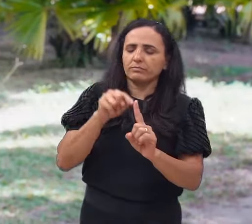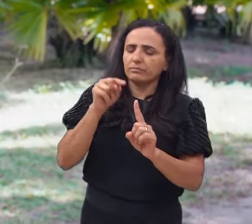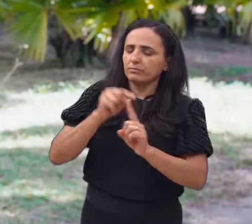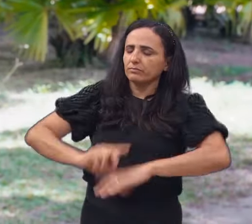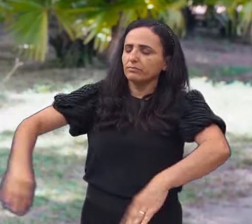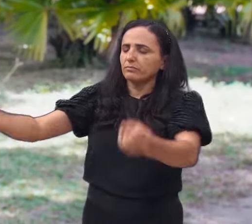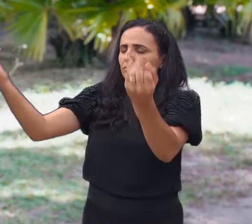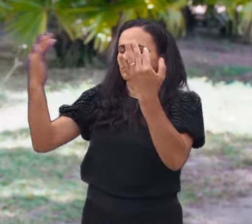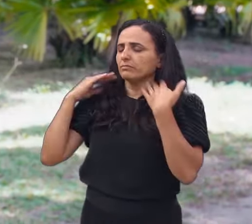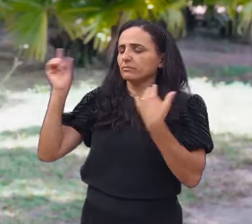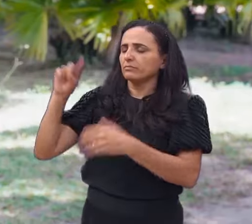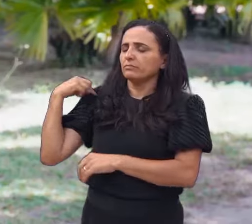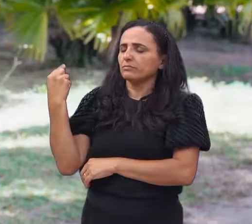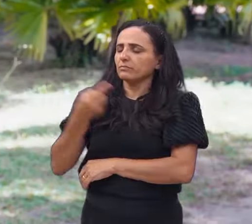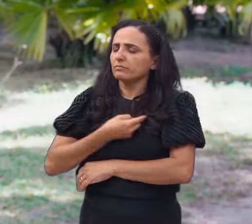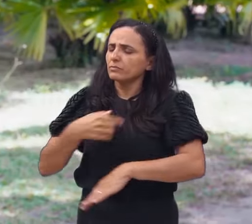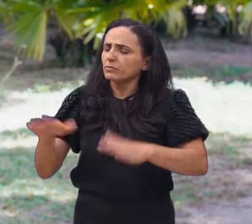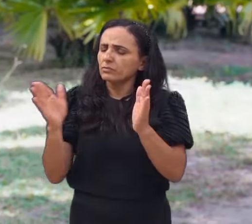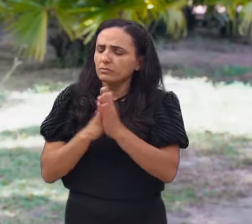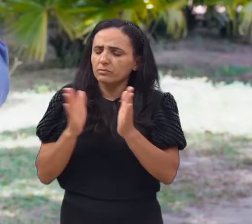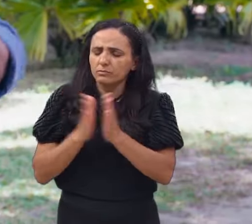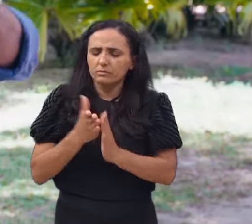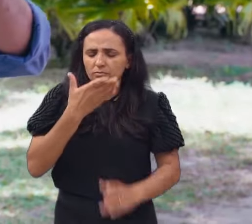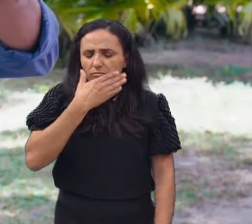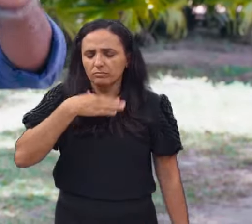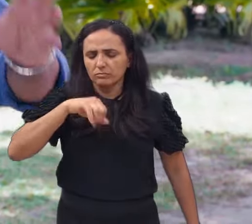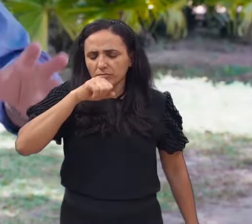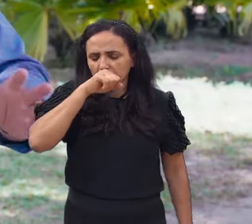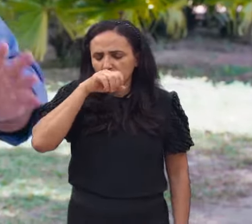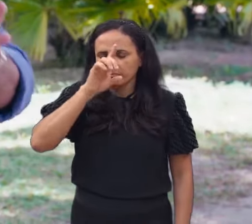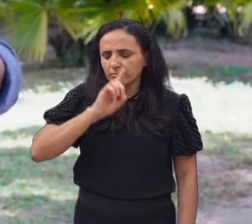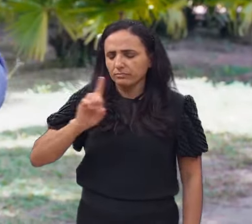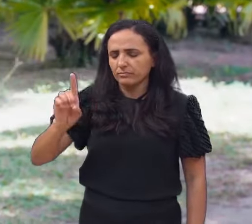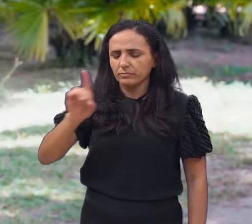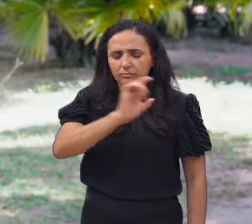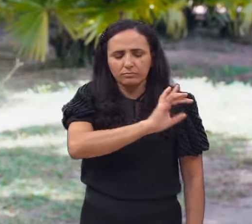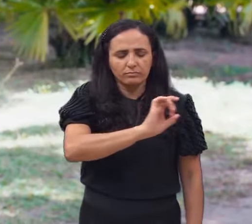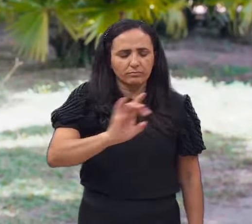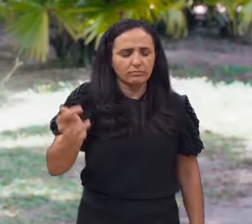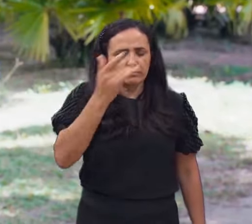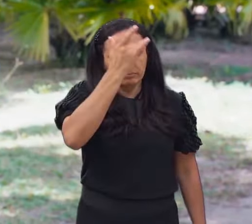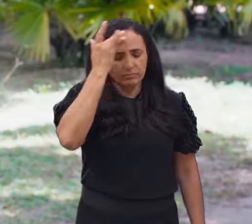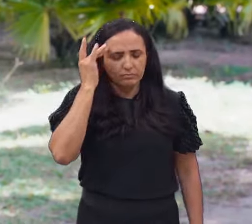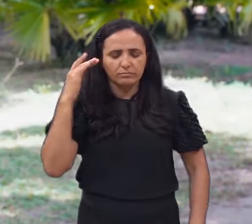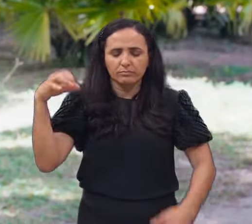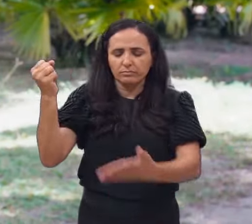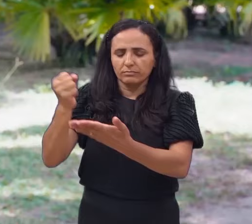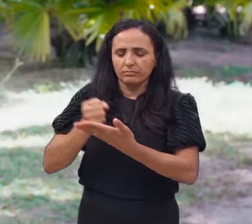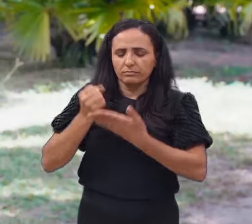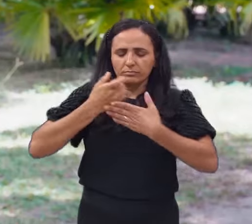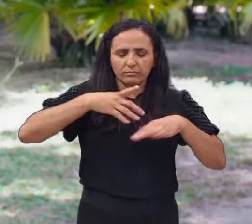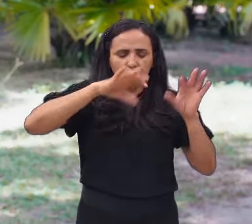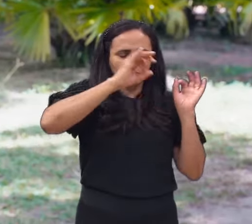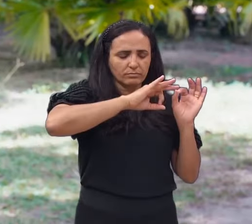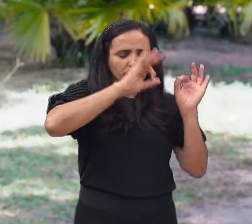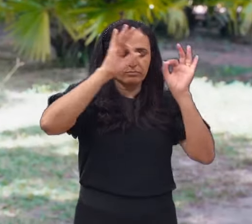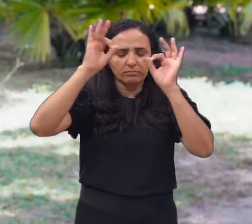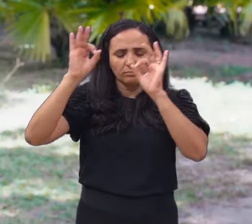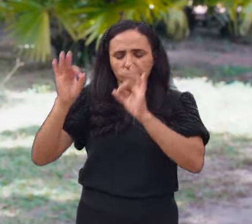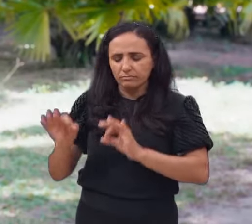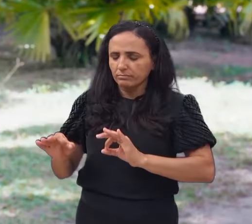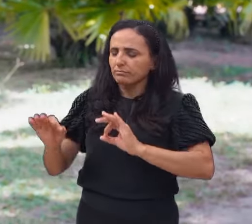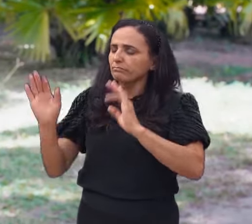esse canal, Senhor, que tem sido de bênção para todos nós. Pai, eu te apresento esse teu filho, essa tua filha que está do outro lado a nos assistir, a nos